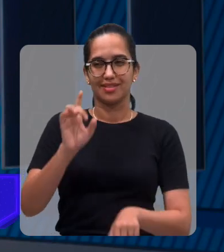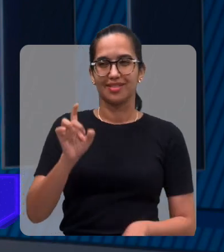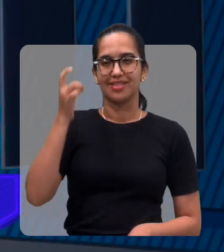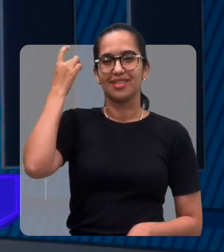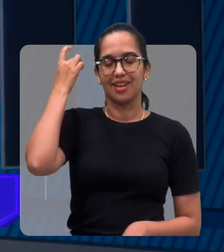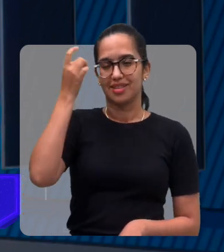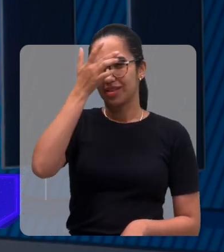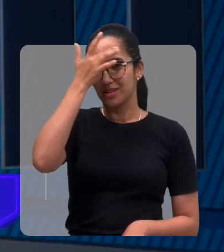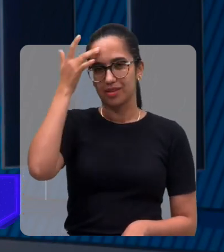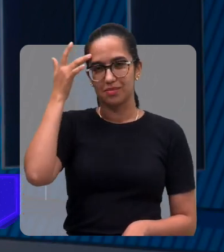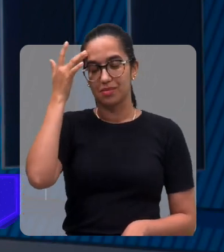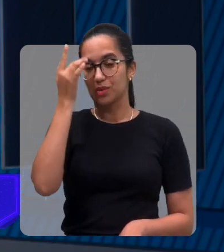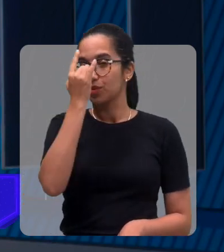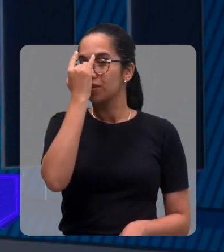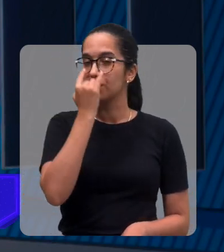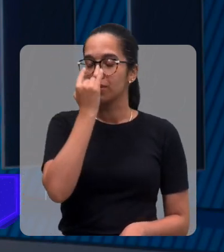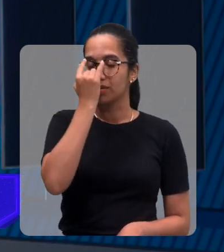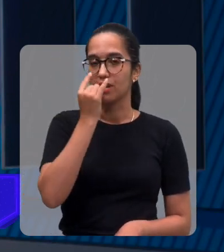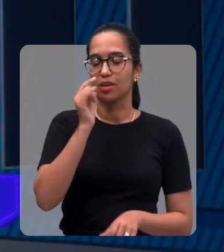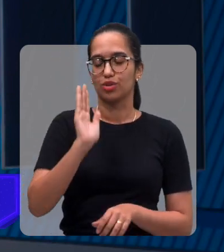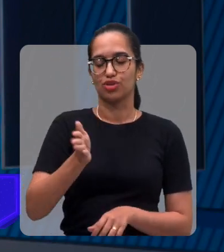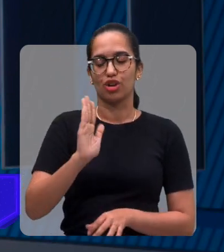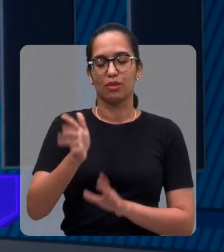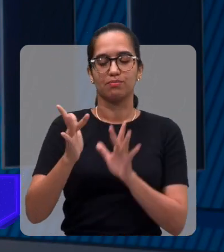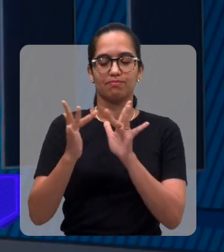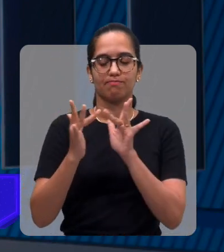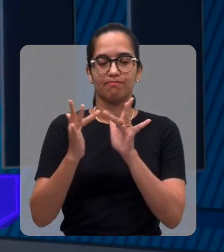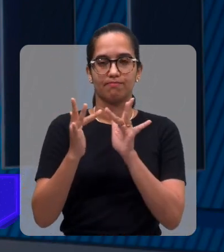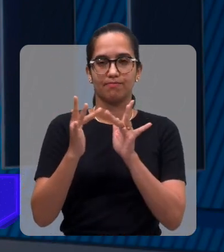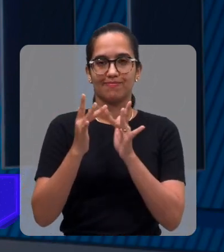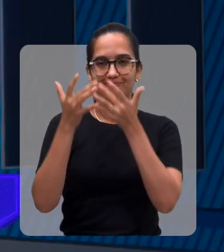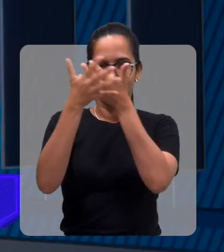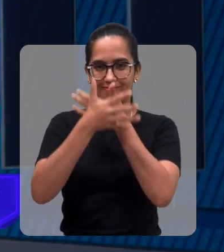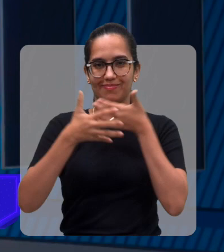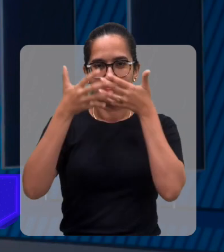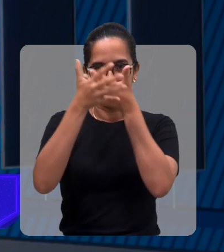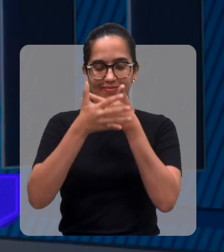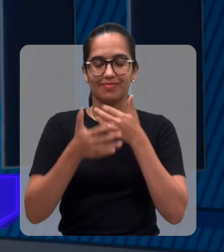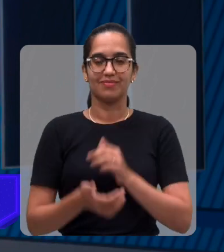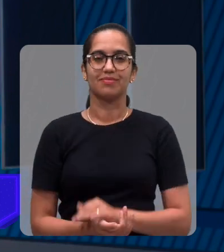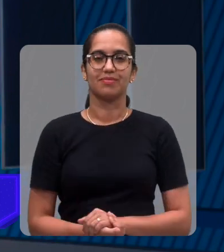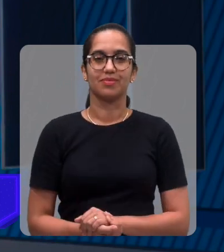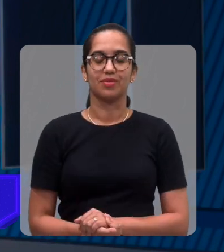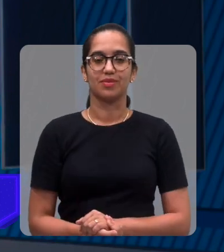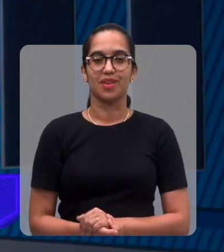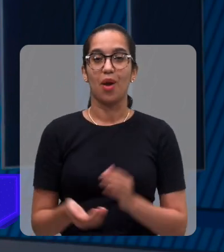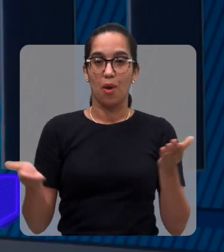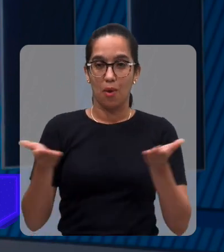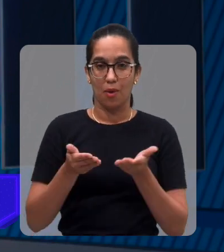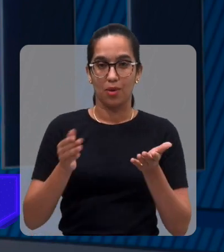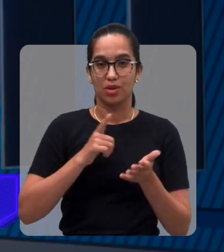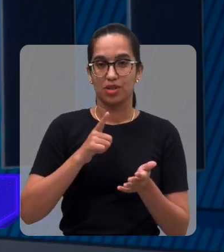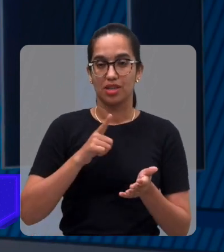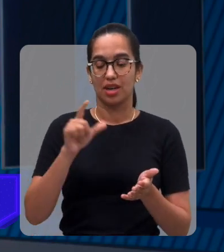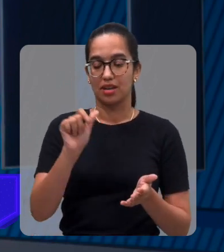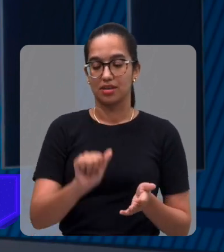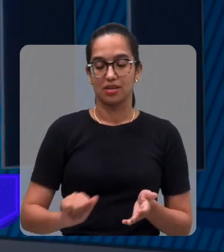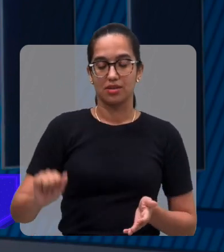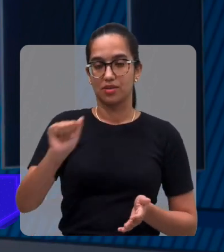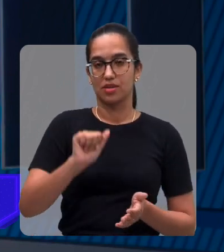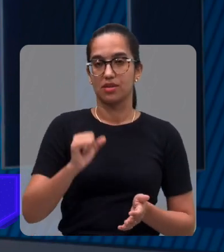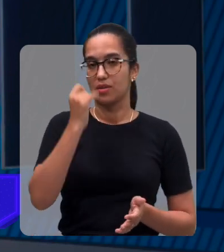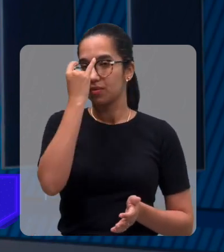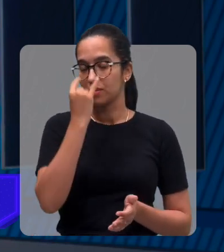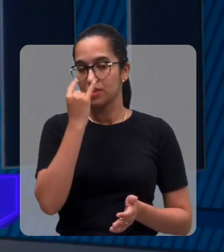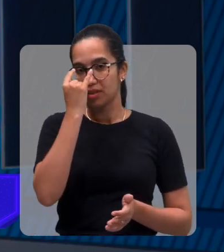aí que as pessoas cegas têm contato com a música. Hoje nós temos a Associação de Deficientes Visuais de